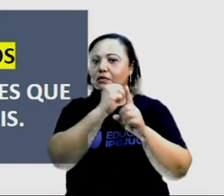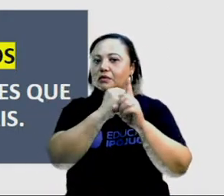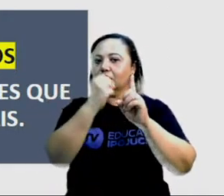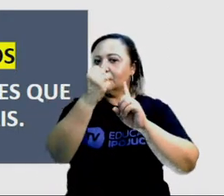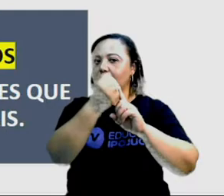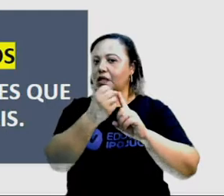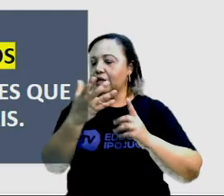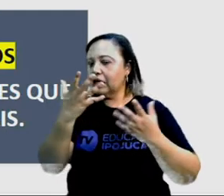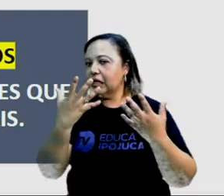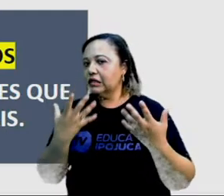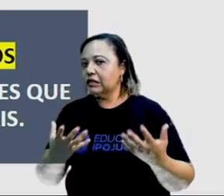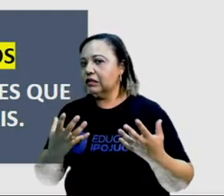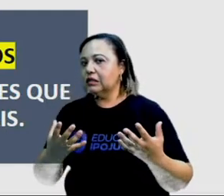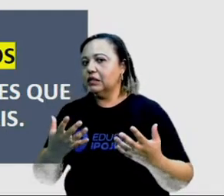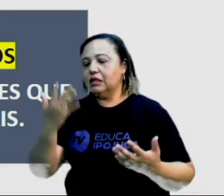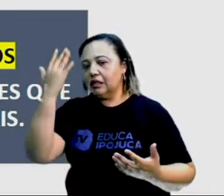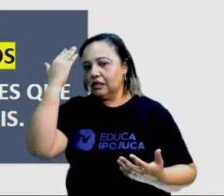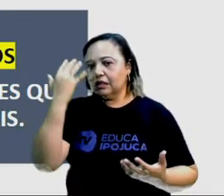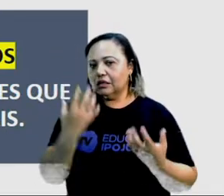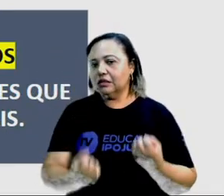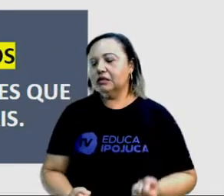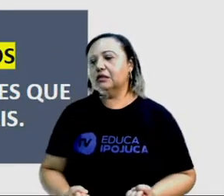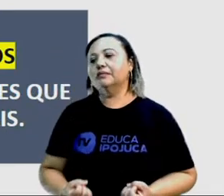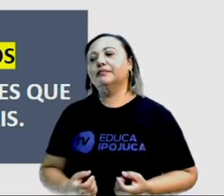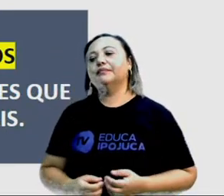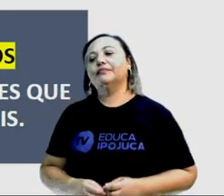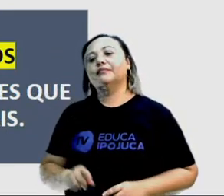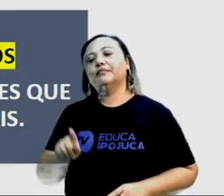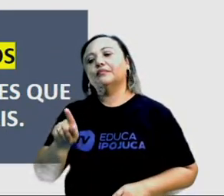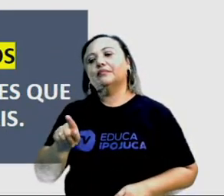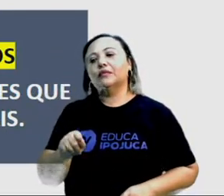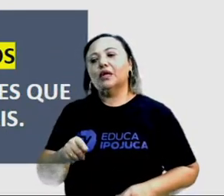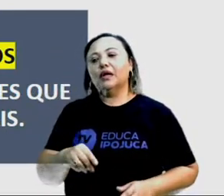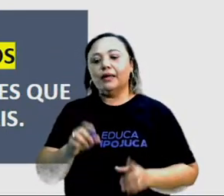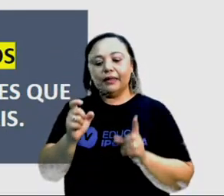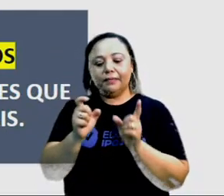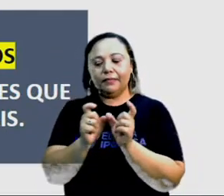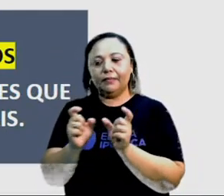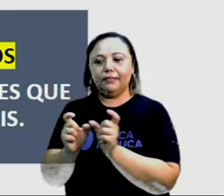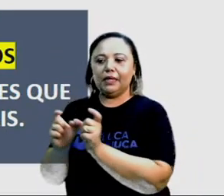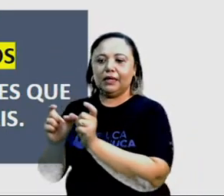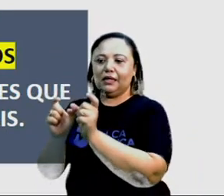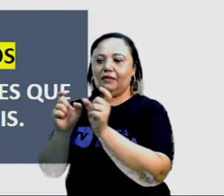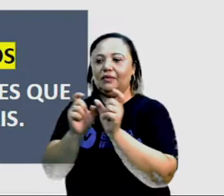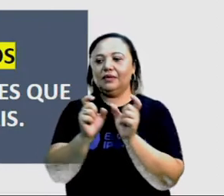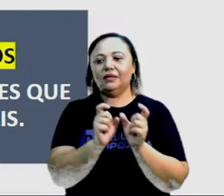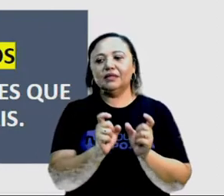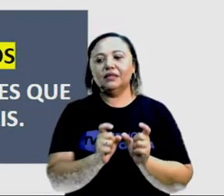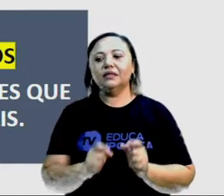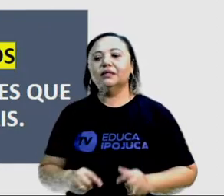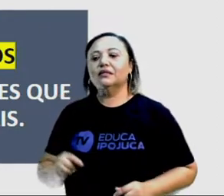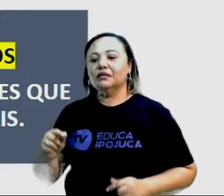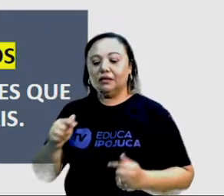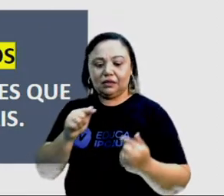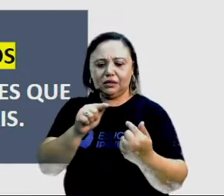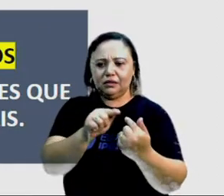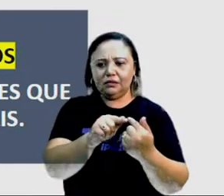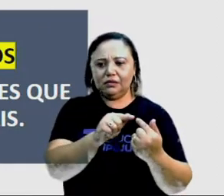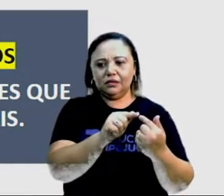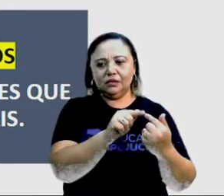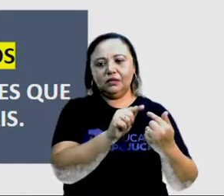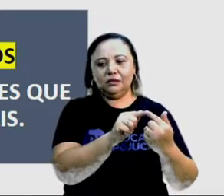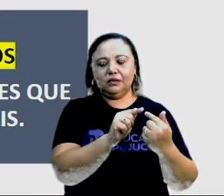trago operadores argumentativos. Então, eu tenho presença de palavras ou expressões que introduzam